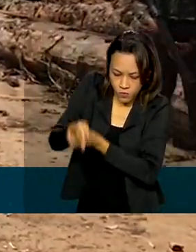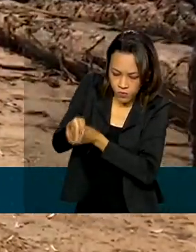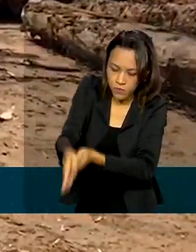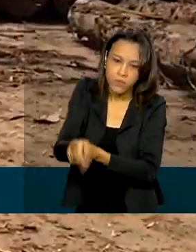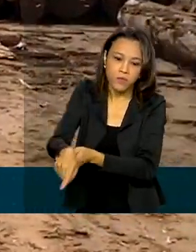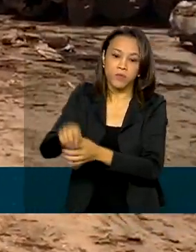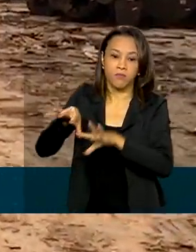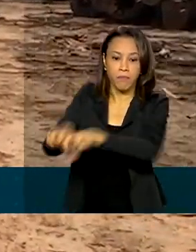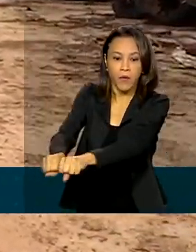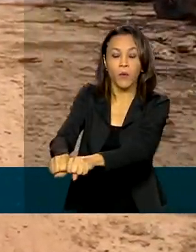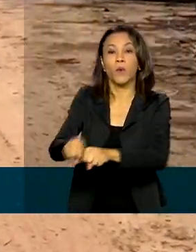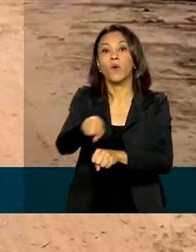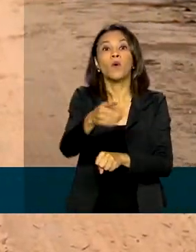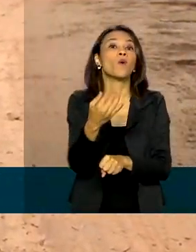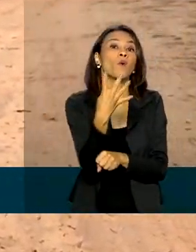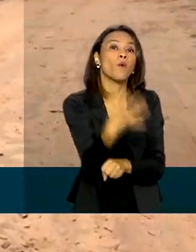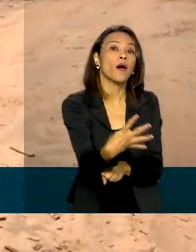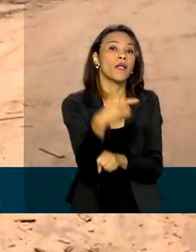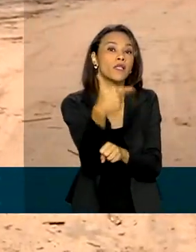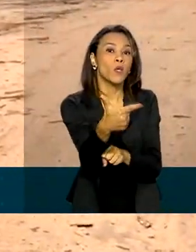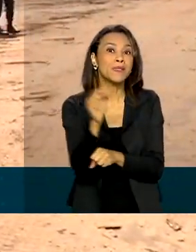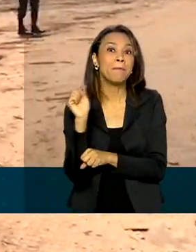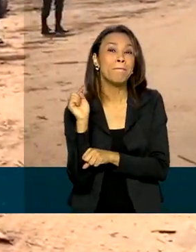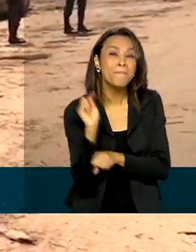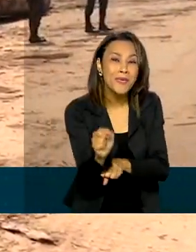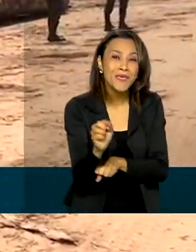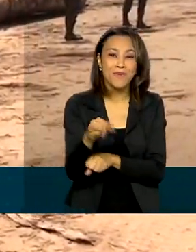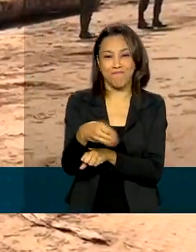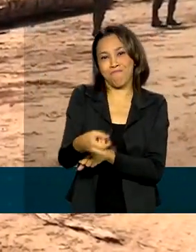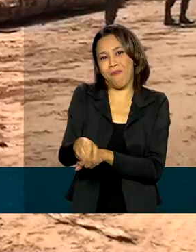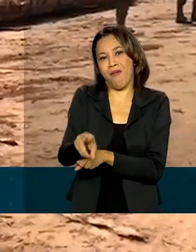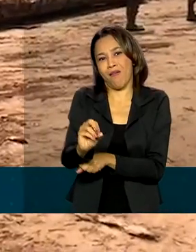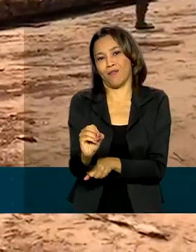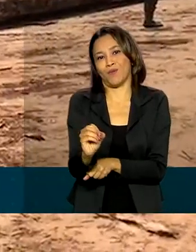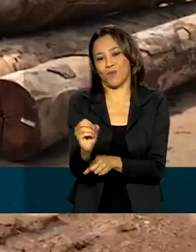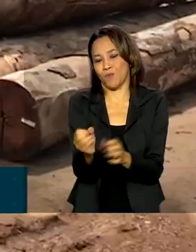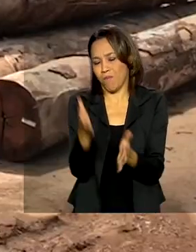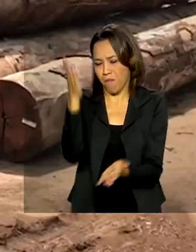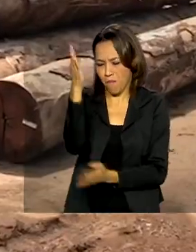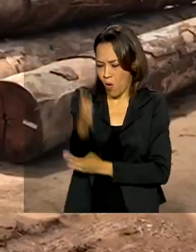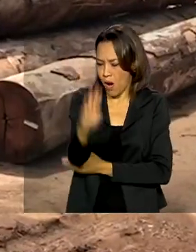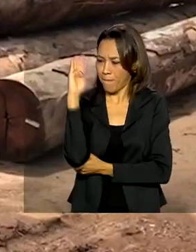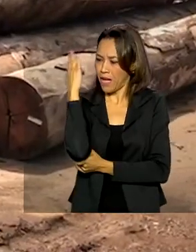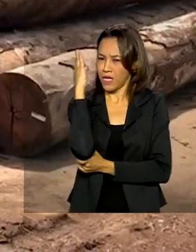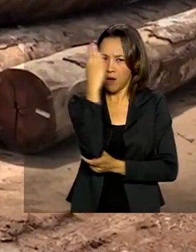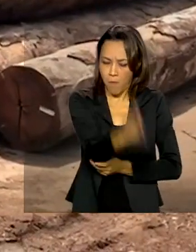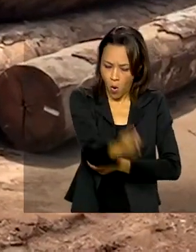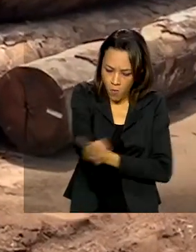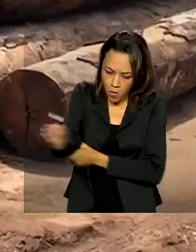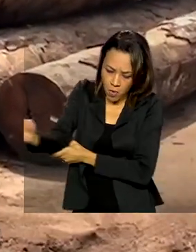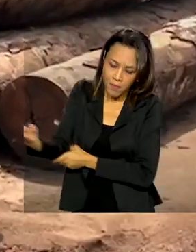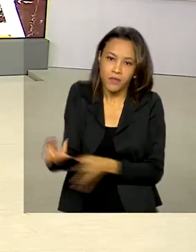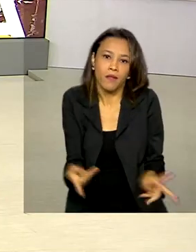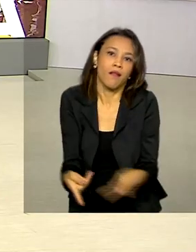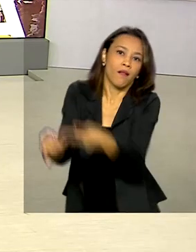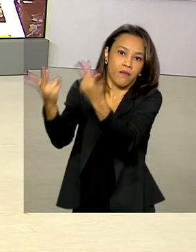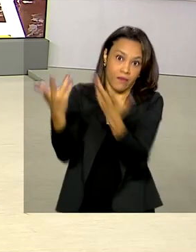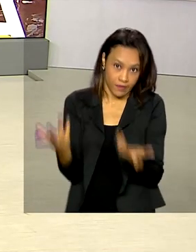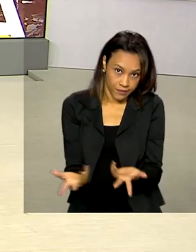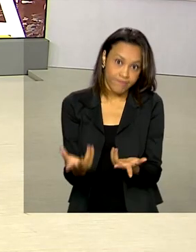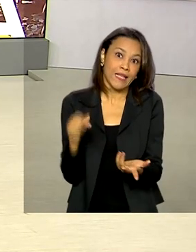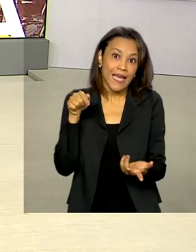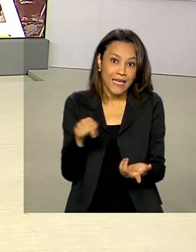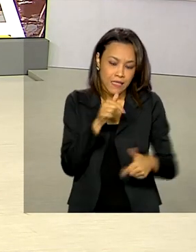com aproximadamente 42 mil metros cúbicos de madeiras que estavam prontas para serem transportadas. A ação